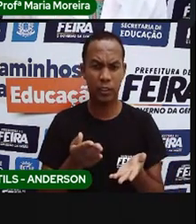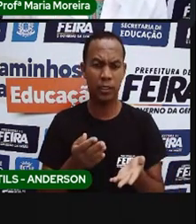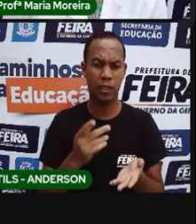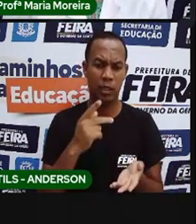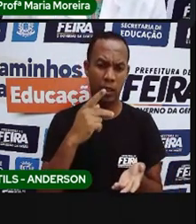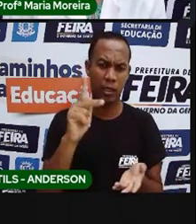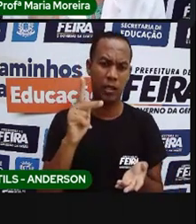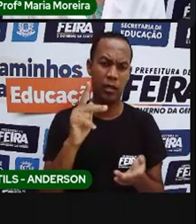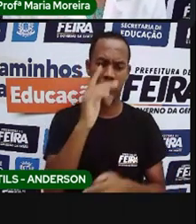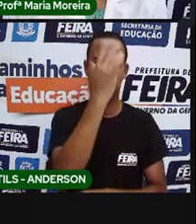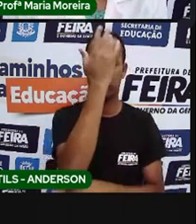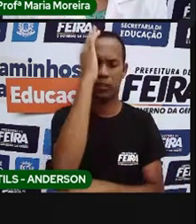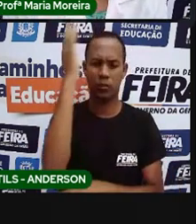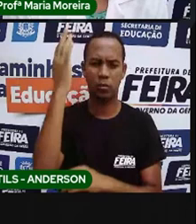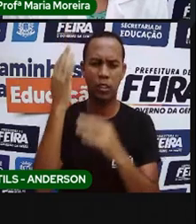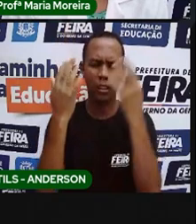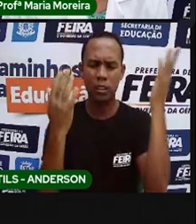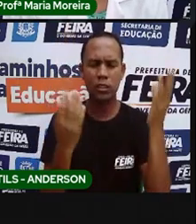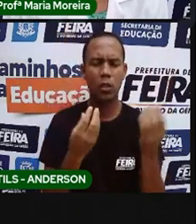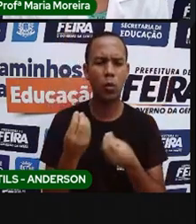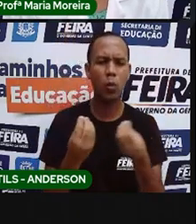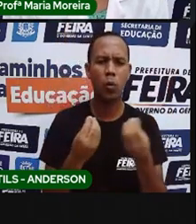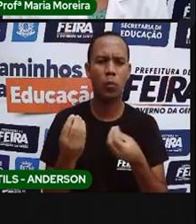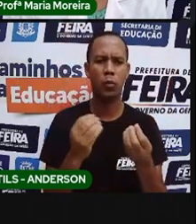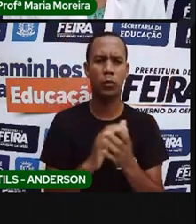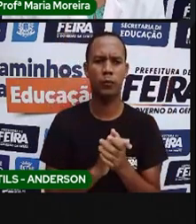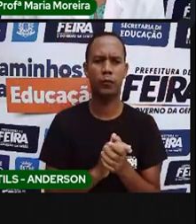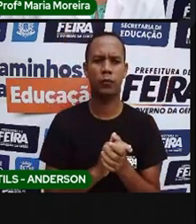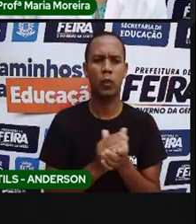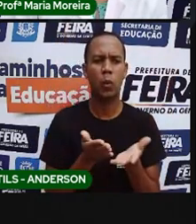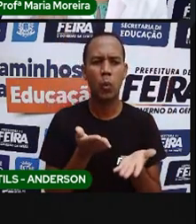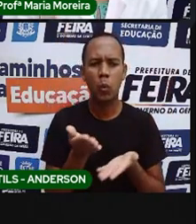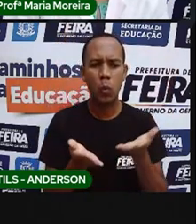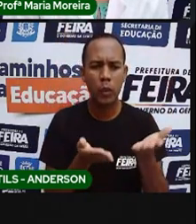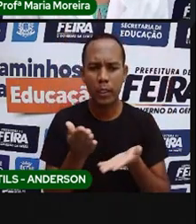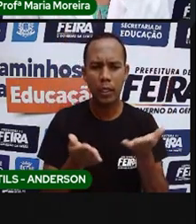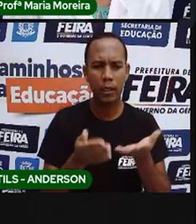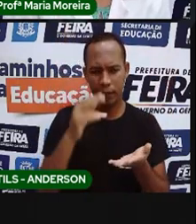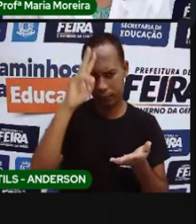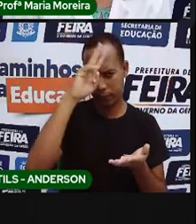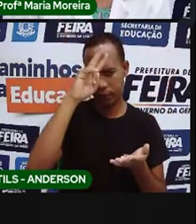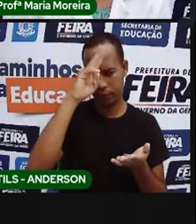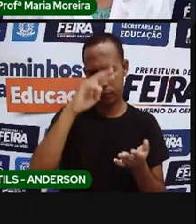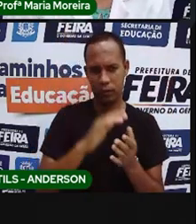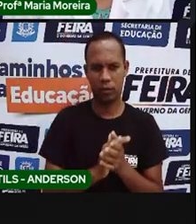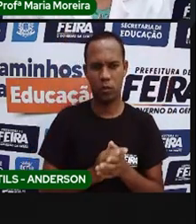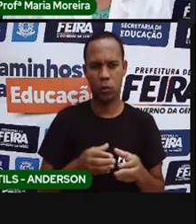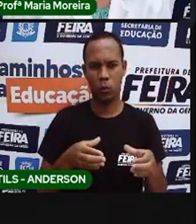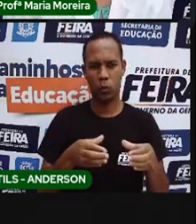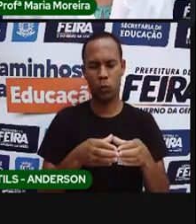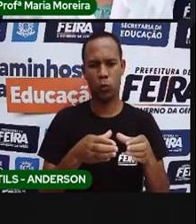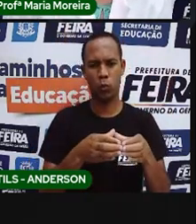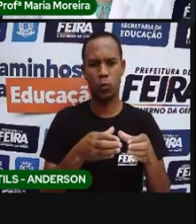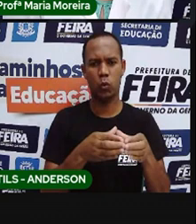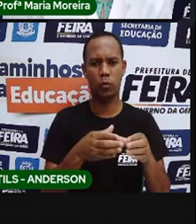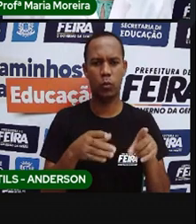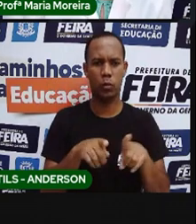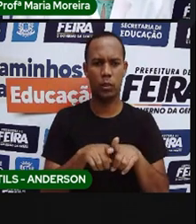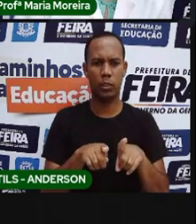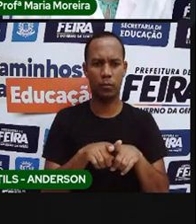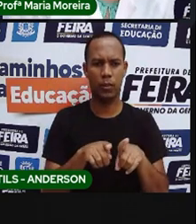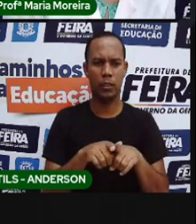não? Então, se eles já atendem daquilo, eles cuidam daquilo. Lembra que a Pró falou dos povos nômades, né? Dos